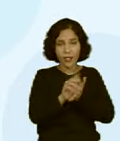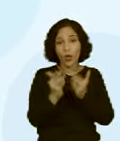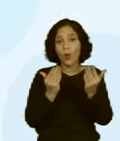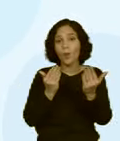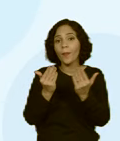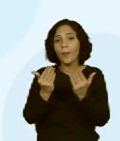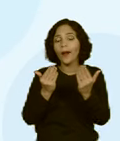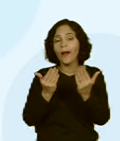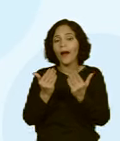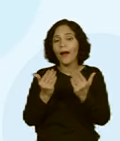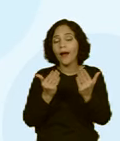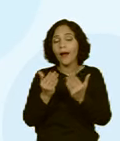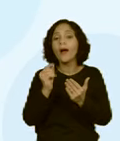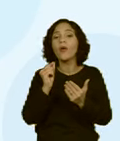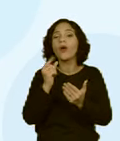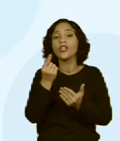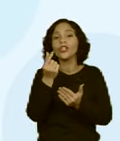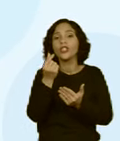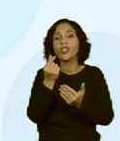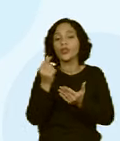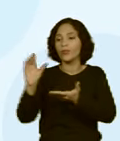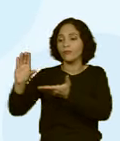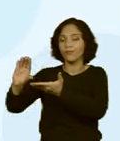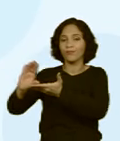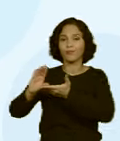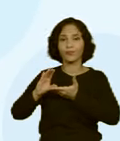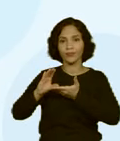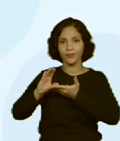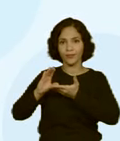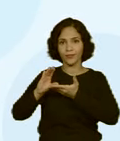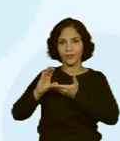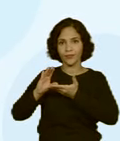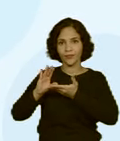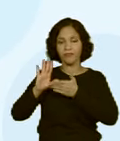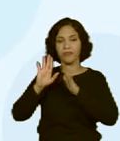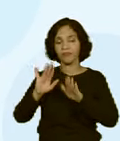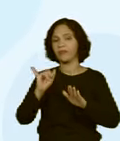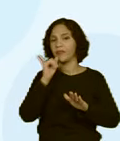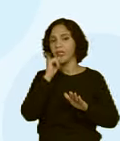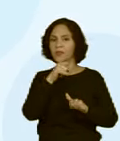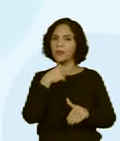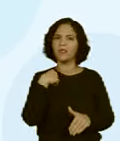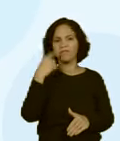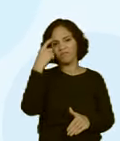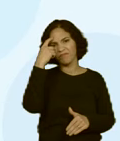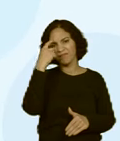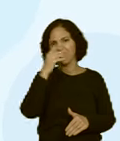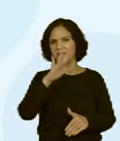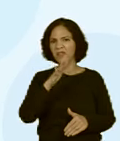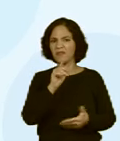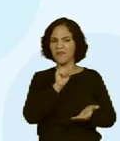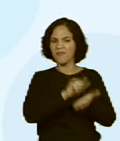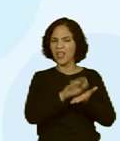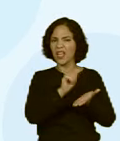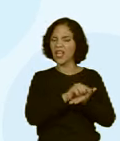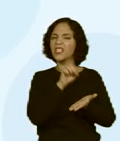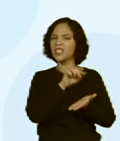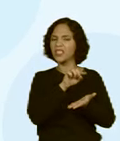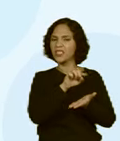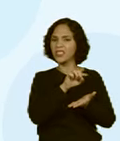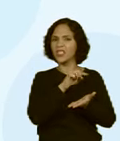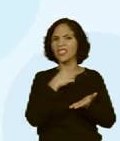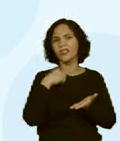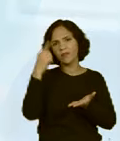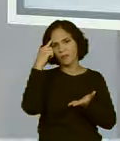com as entradas de dinheiro da família. Então, eu pego essa previsão e falo assim, será que essa previsão,